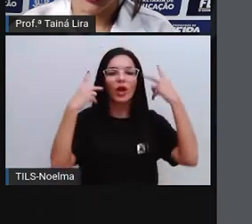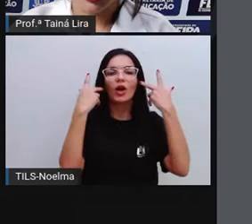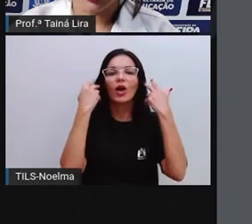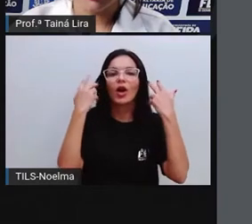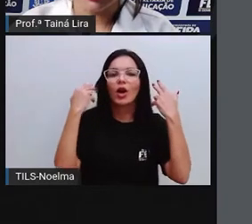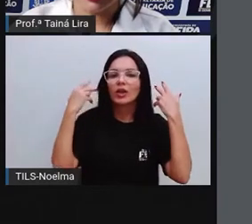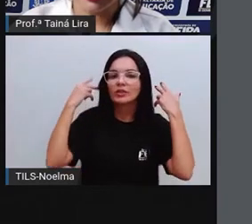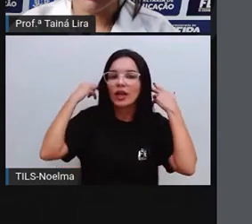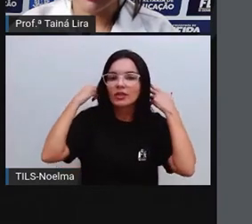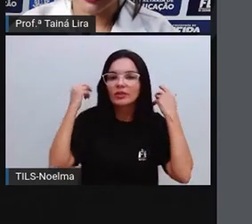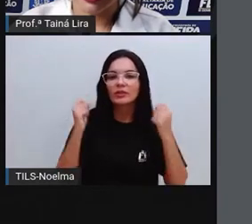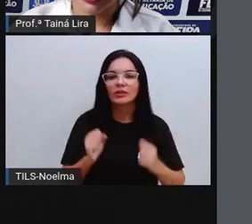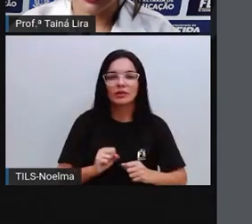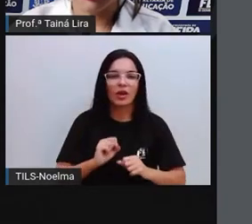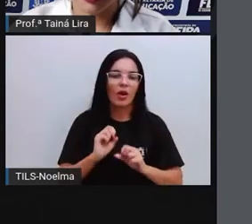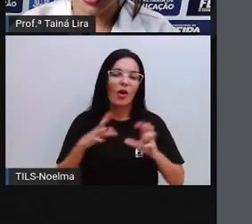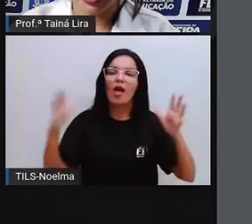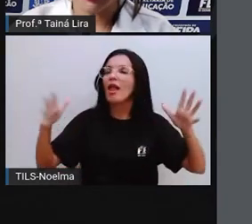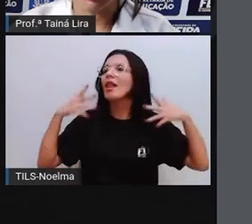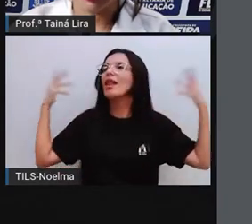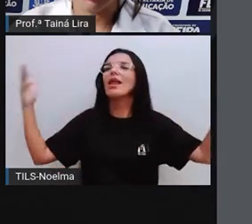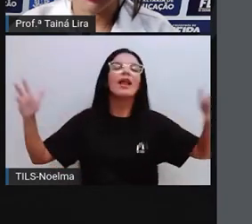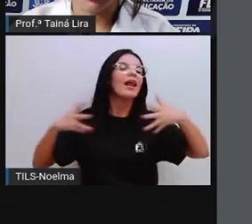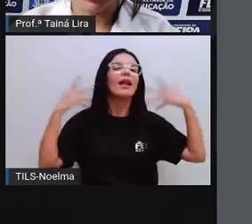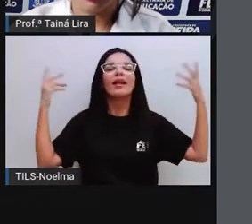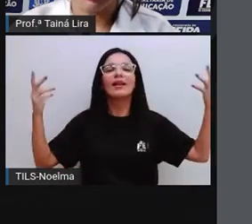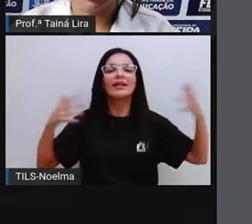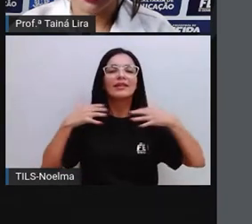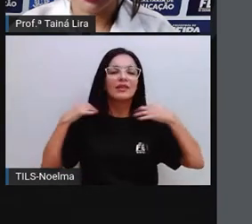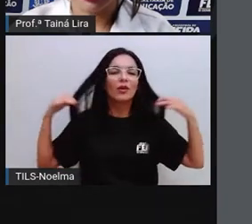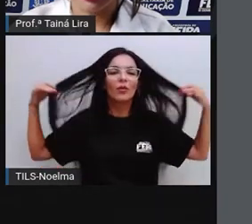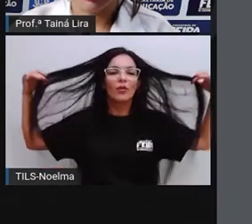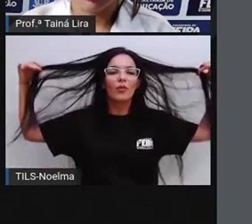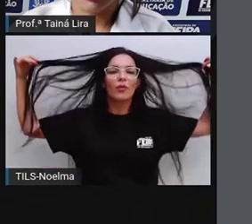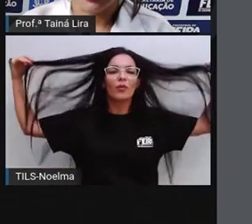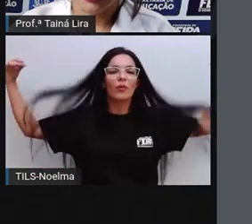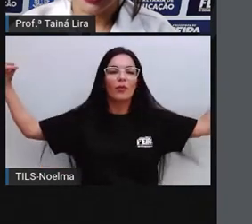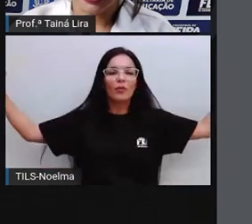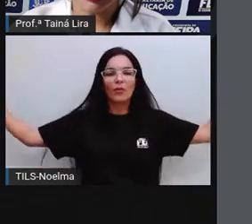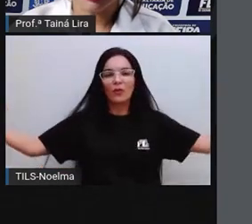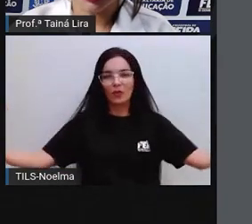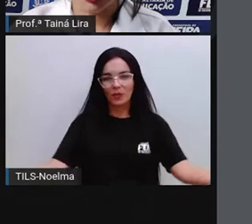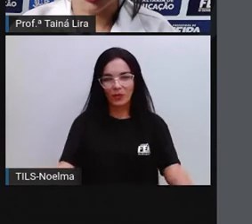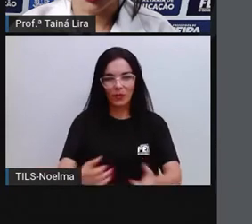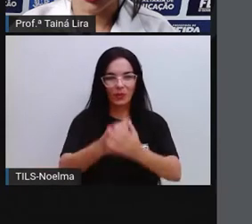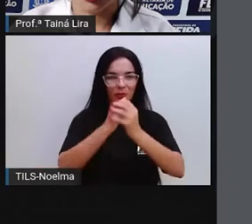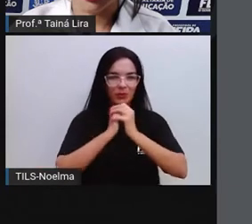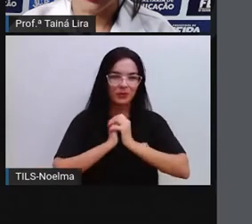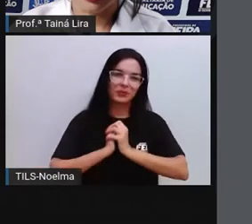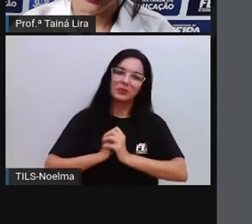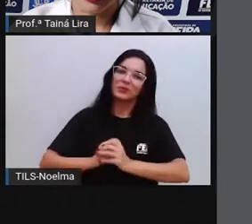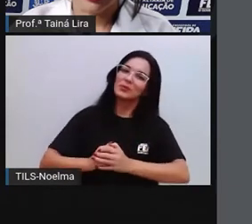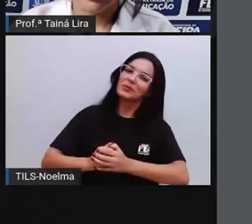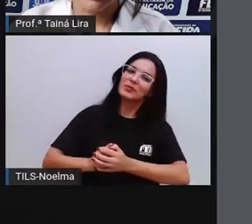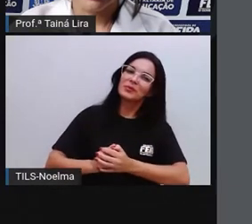ou livre, leve, ao sabor do vento e solto.